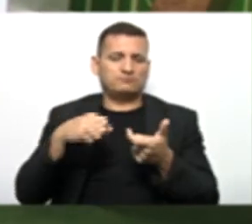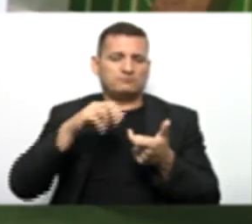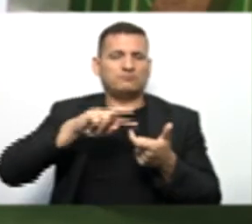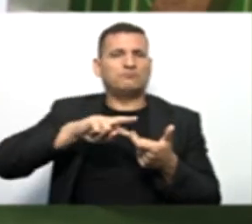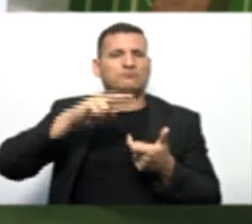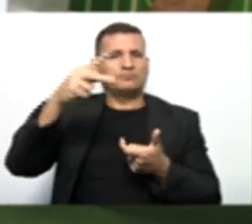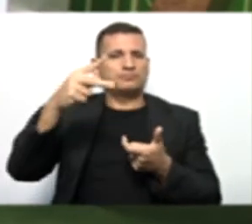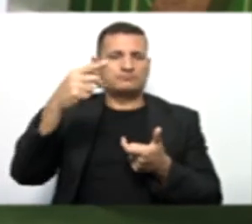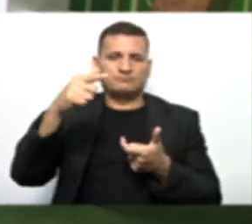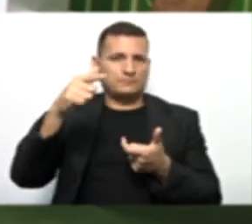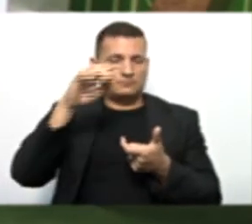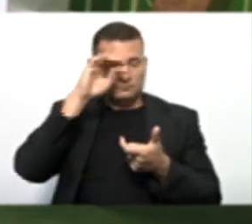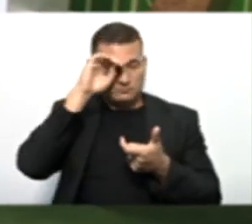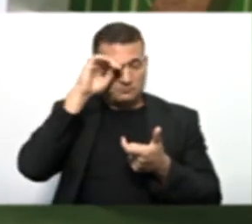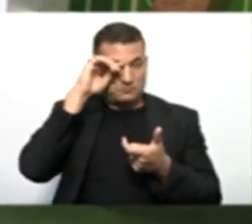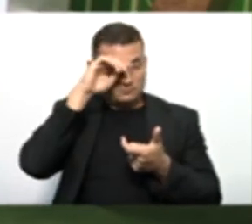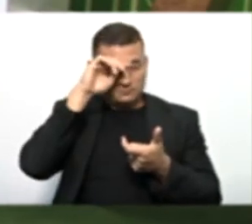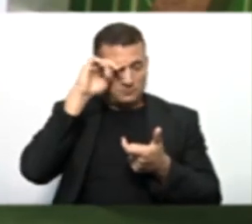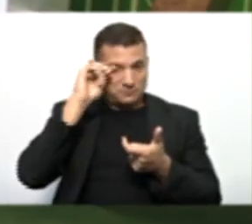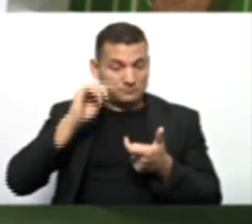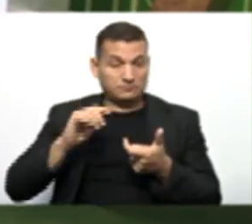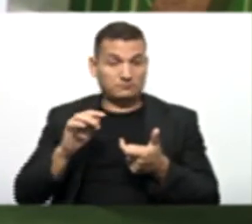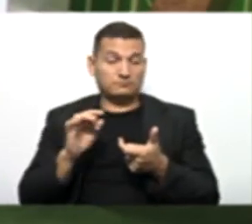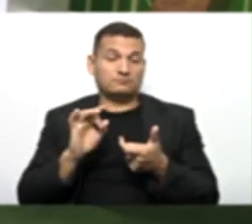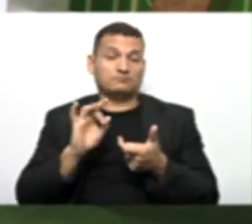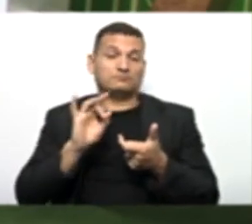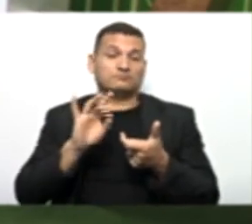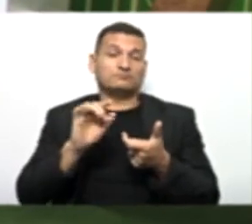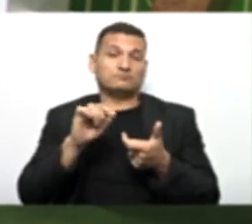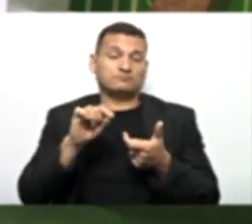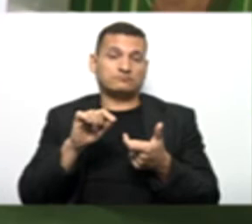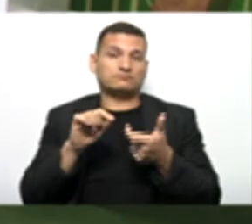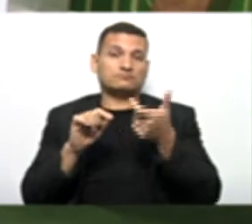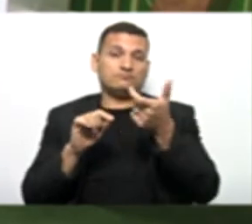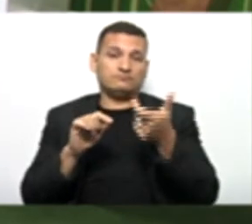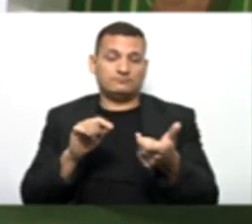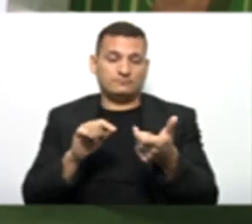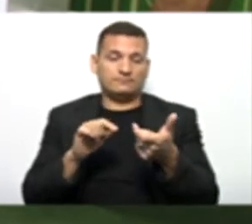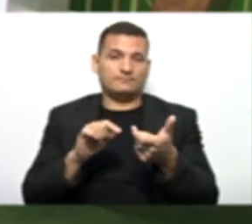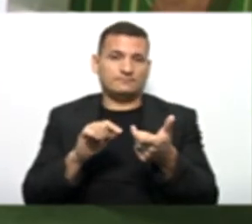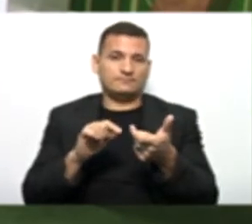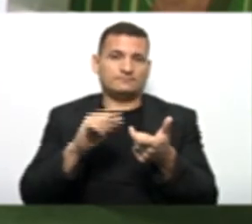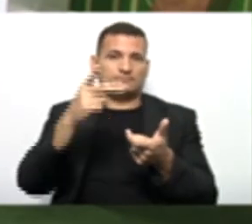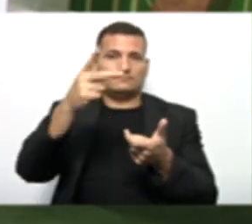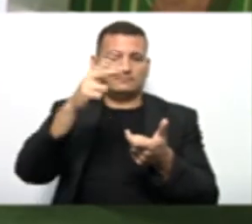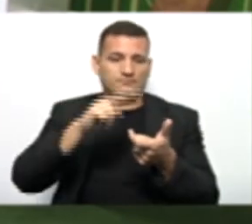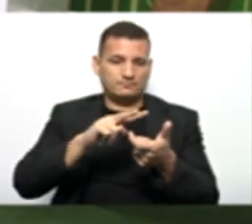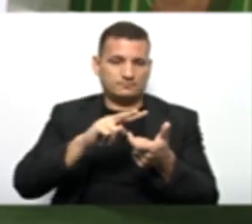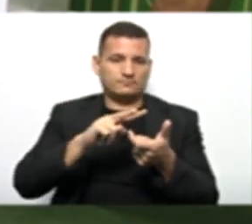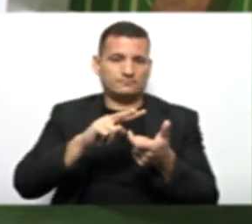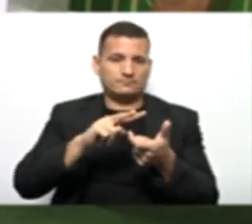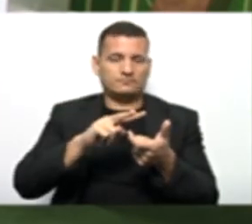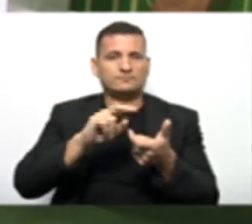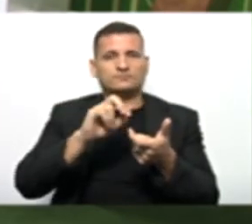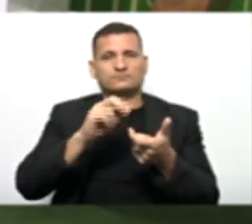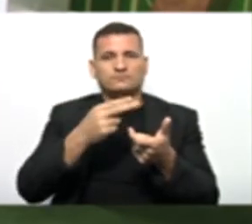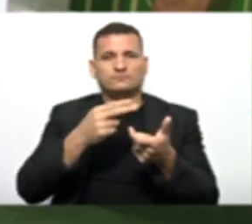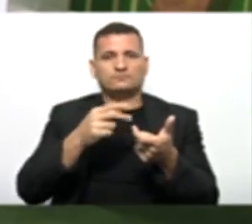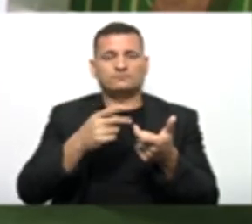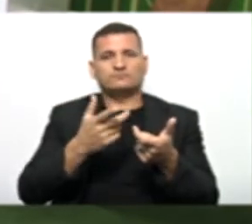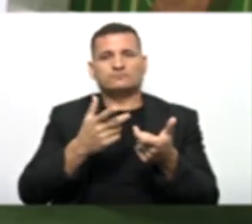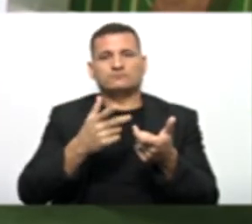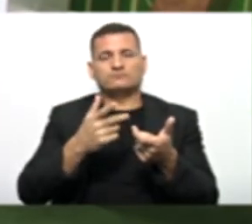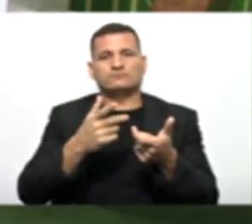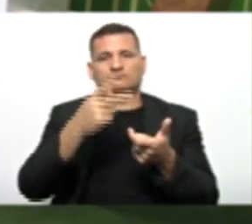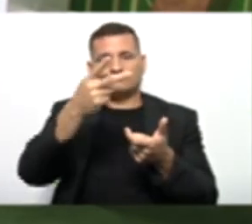herança De herança Então o que você pode ter É mais de uma classe filha Herdando os atributos As características Da